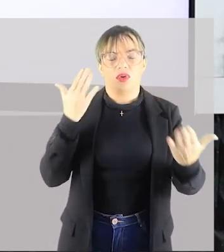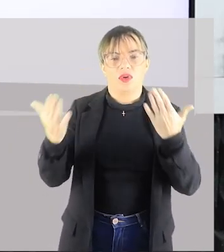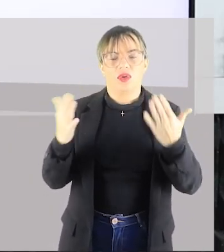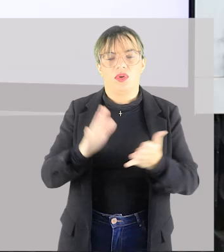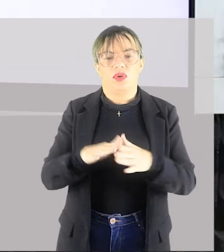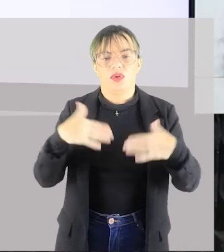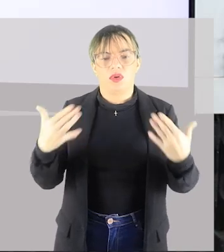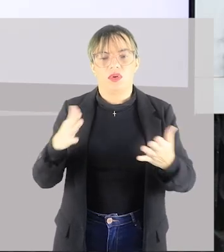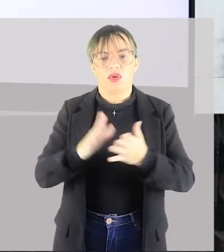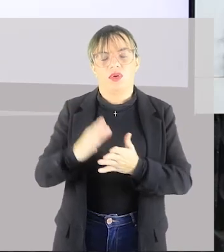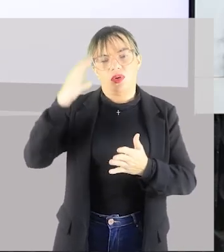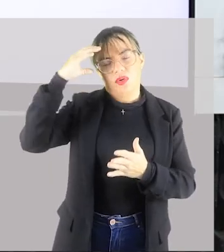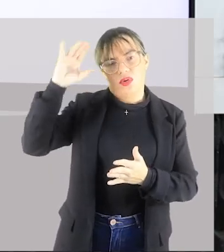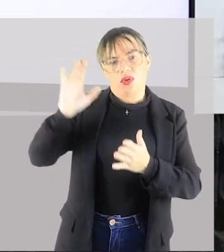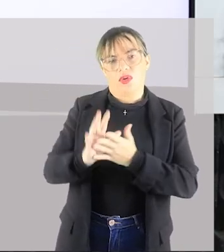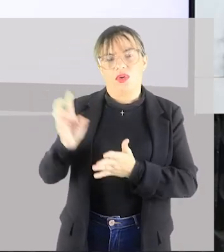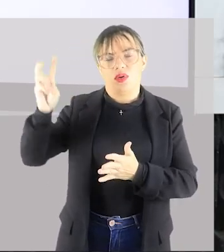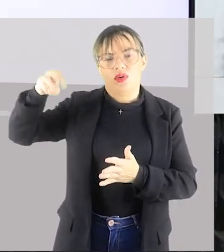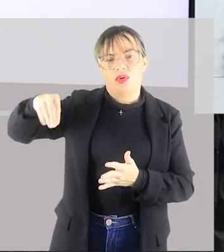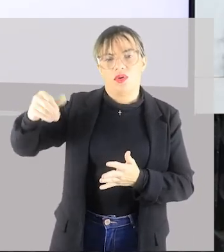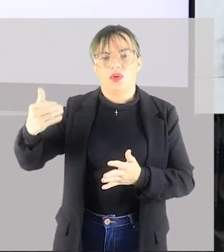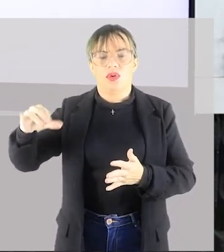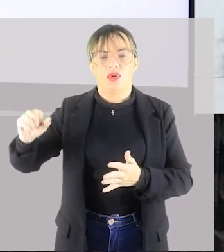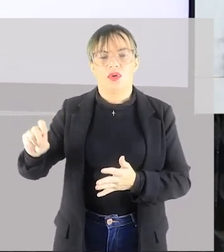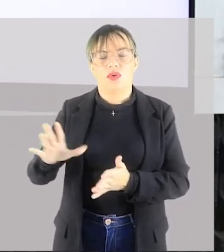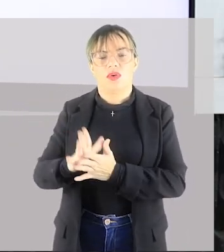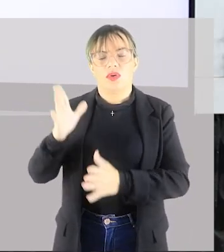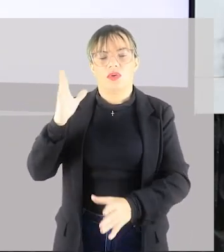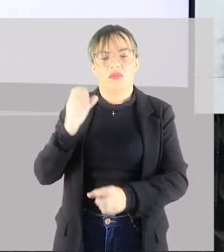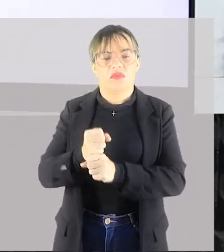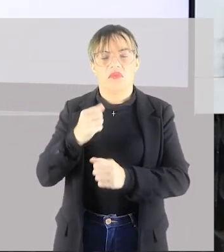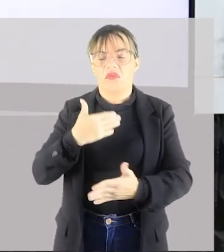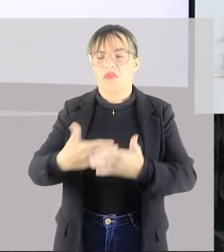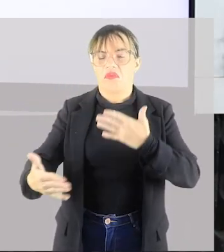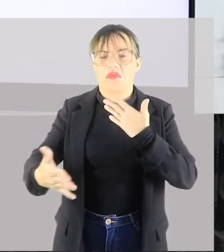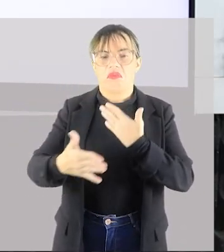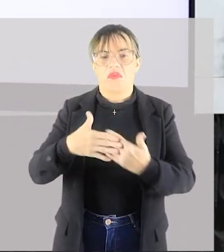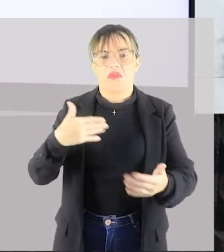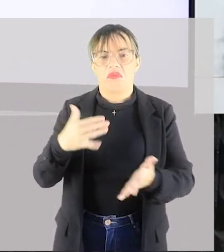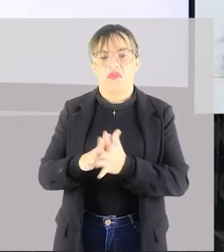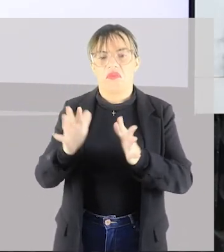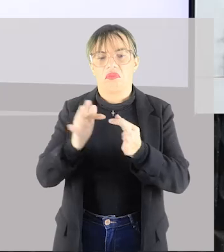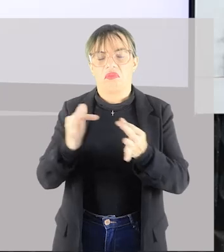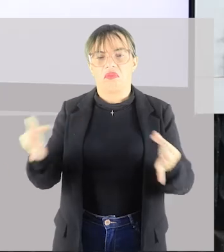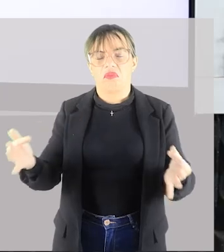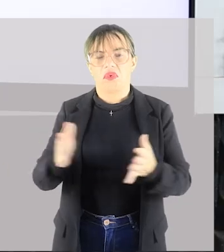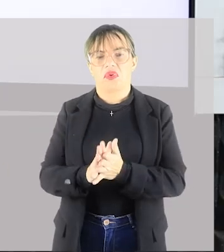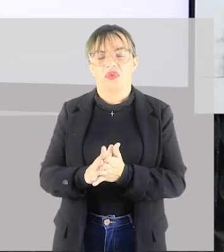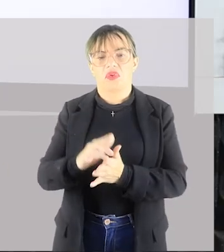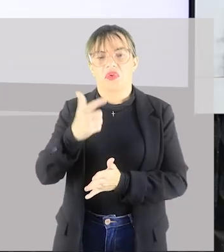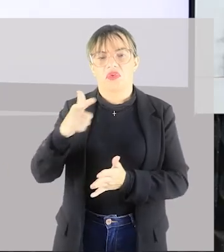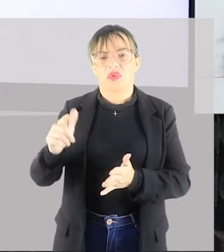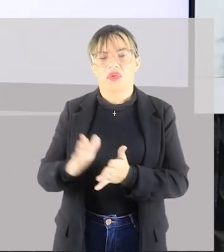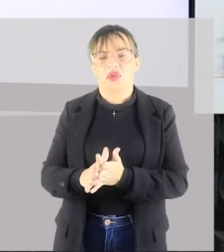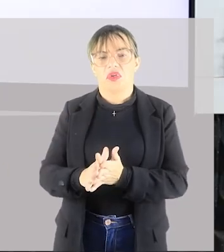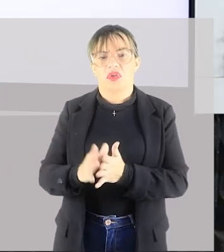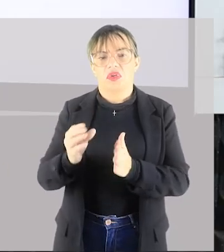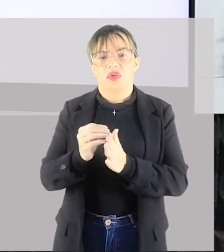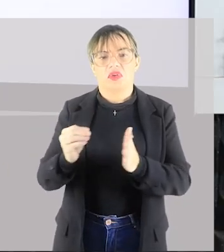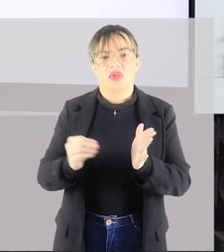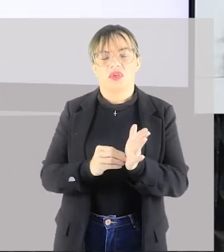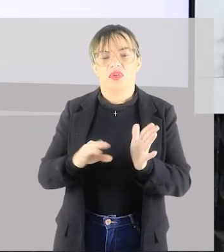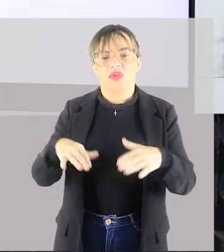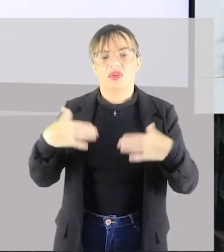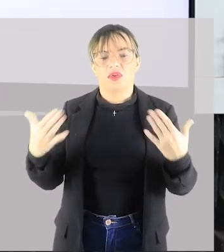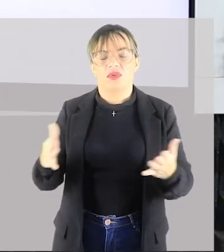a cultura de massa. Ela passa a ser um produto banalizado, simplista, sem conteúdos para